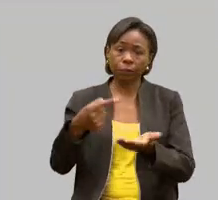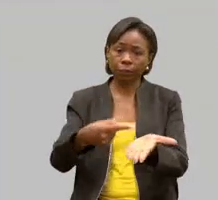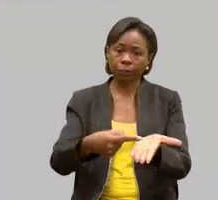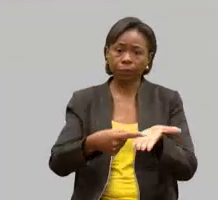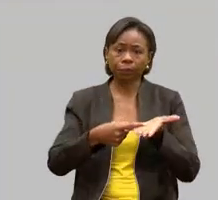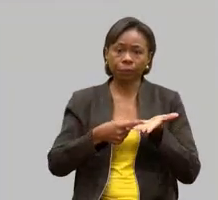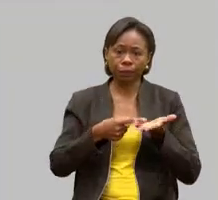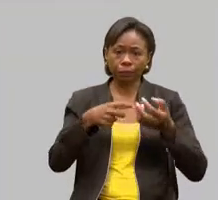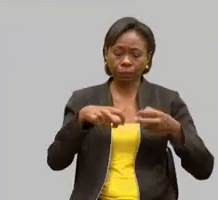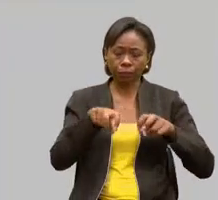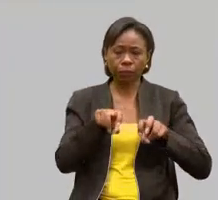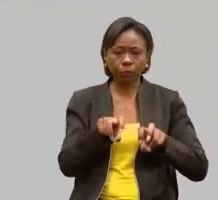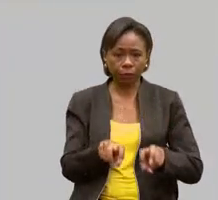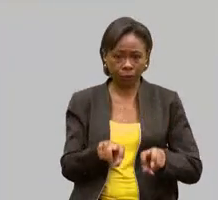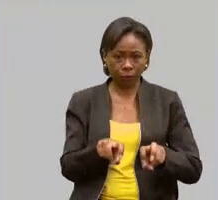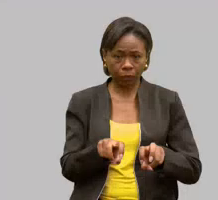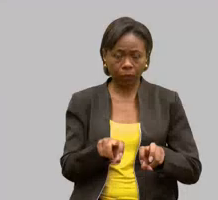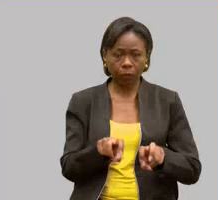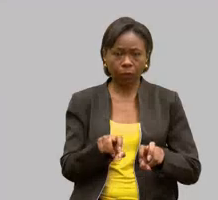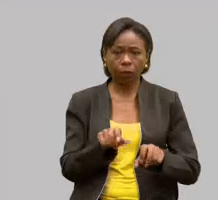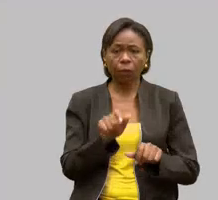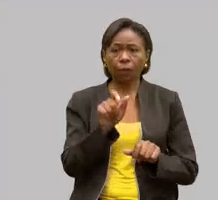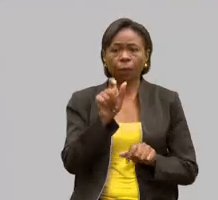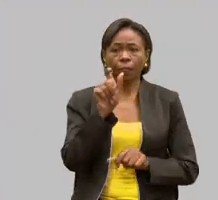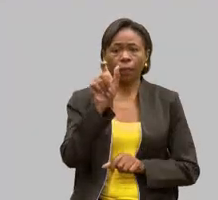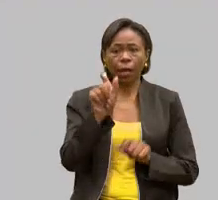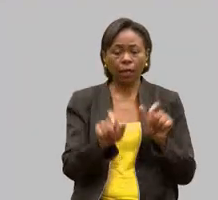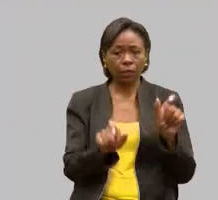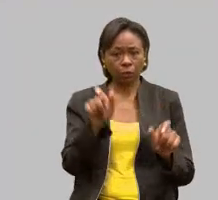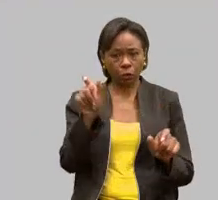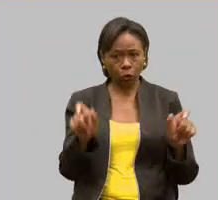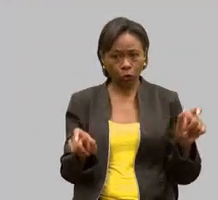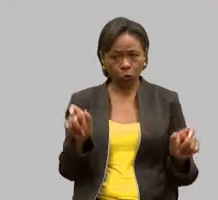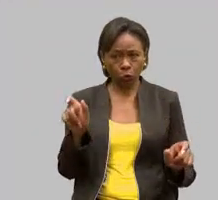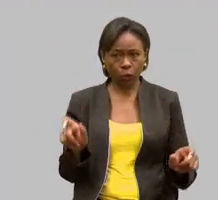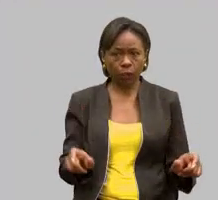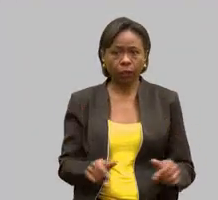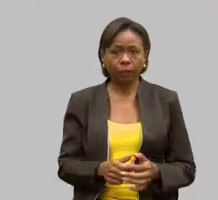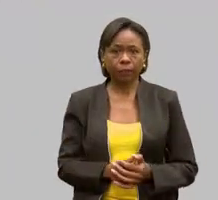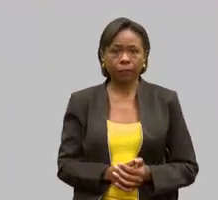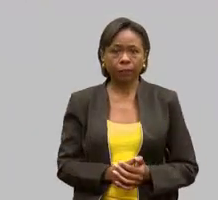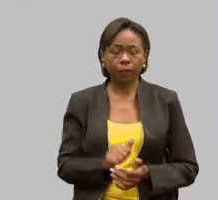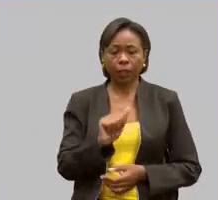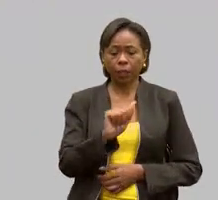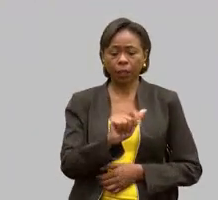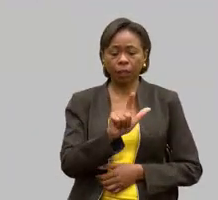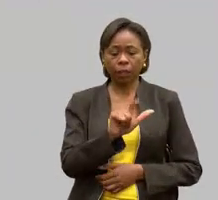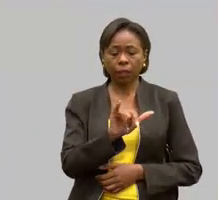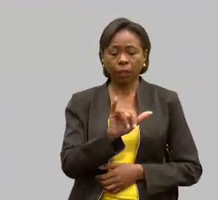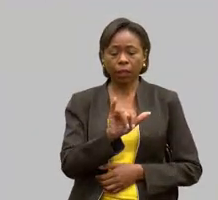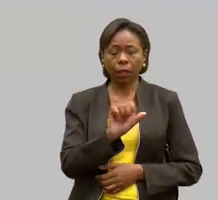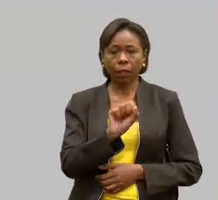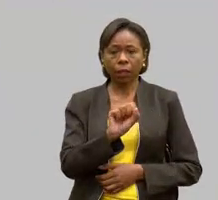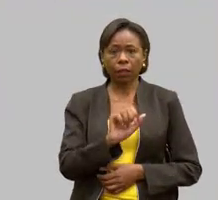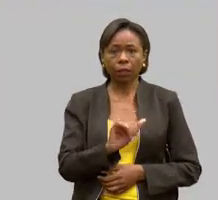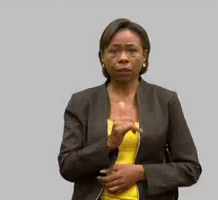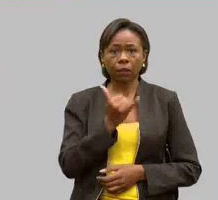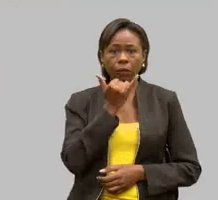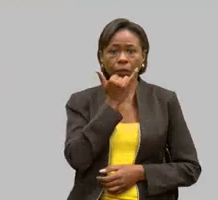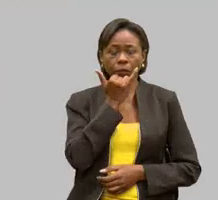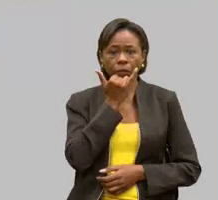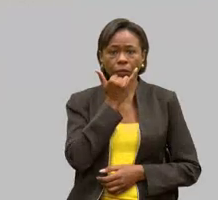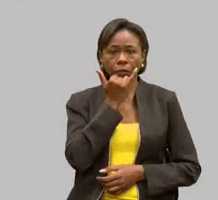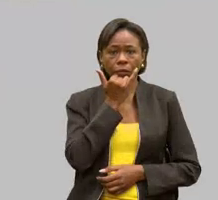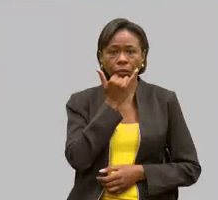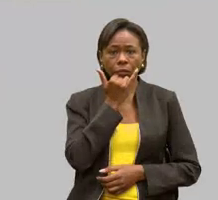os seguintes convidados. Alisson, vai ficar ali? É,